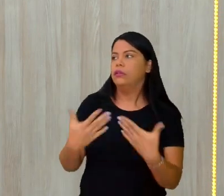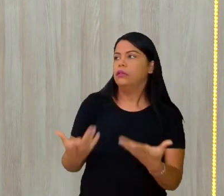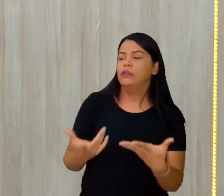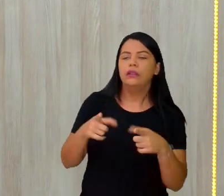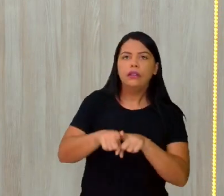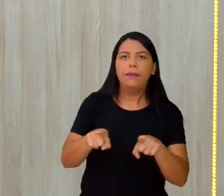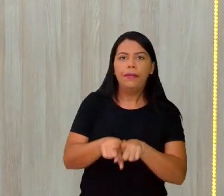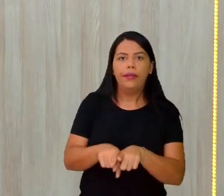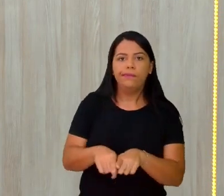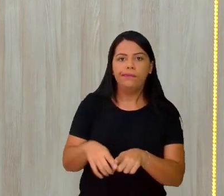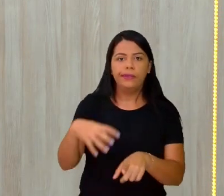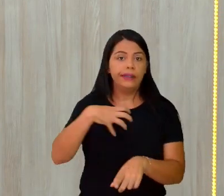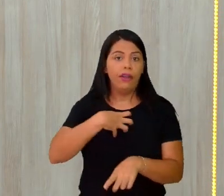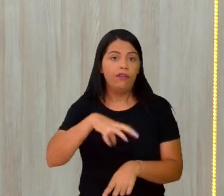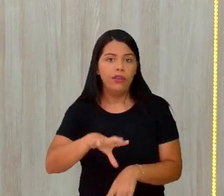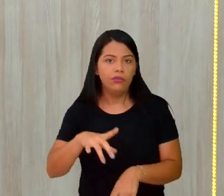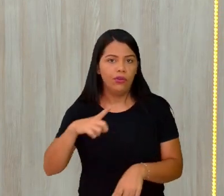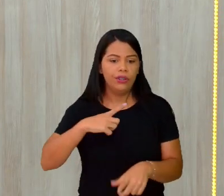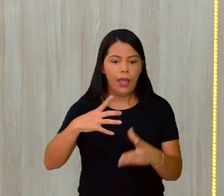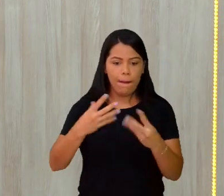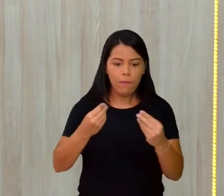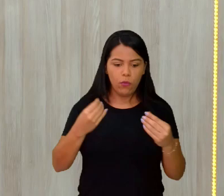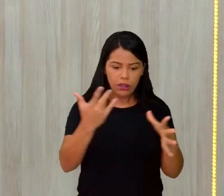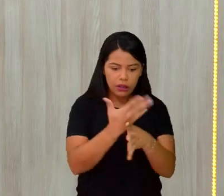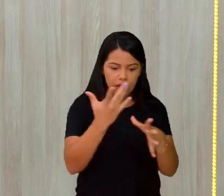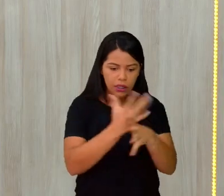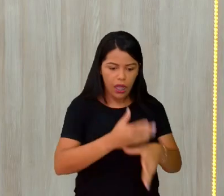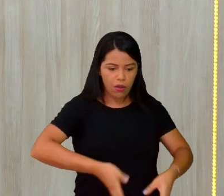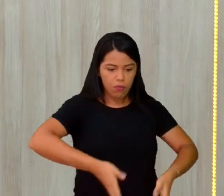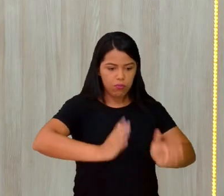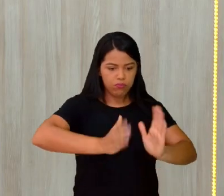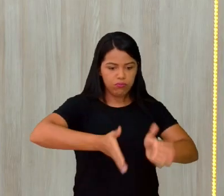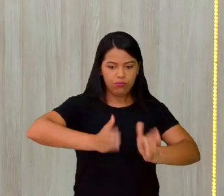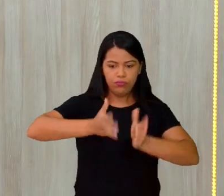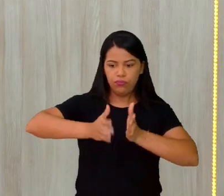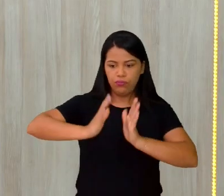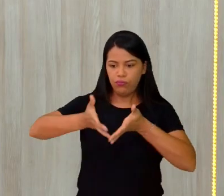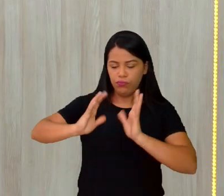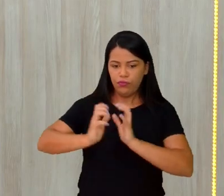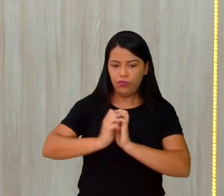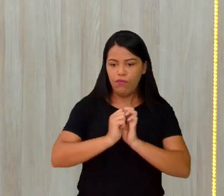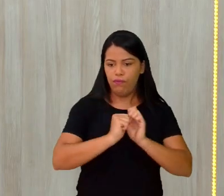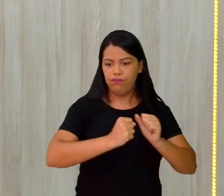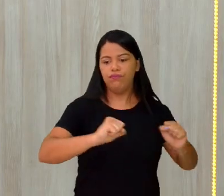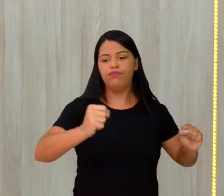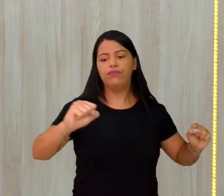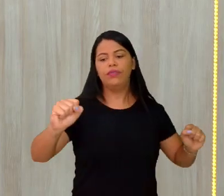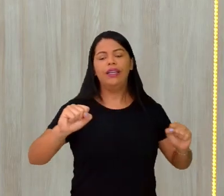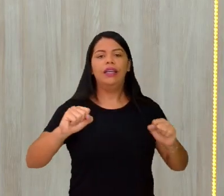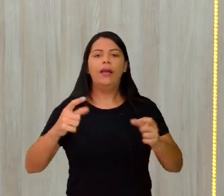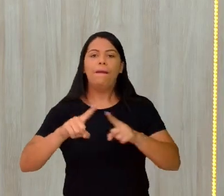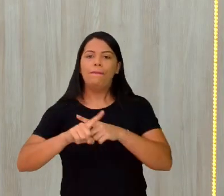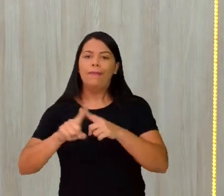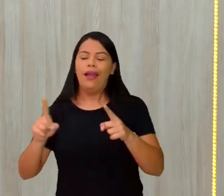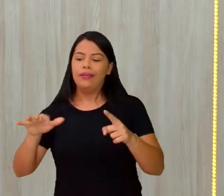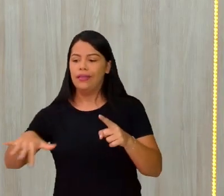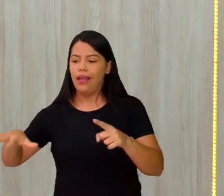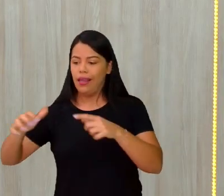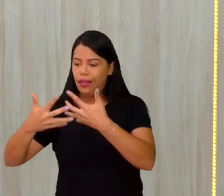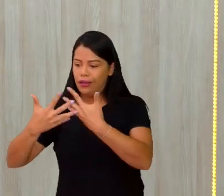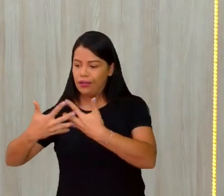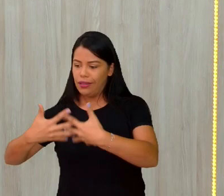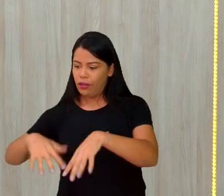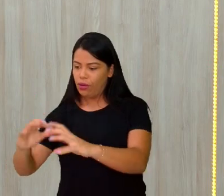urbanas e pouquíssimas áreas naturais. A gente vai, ao longo dos anos, degradando esses